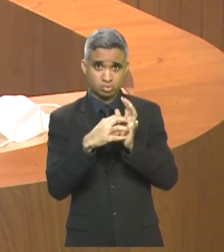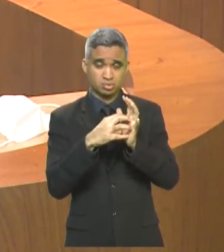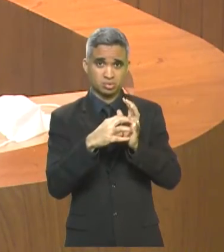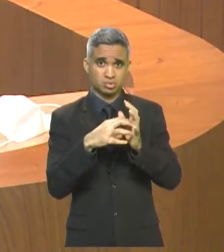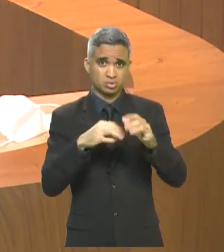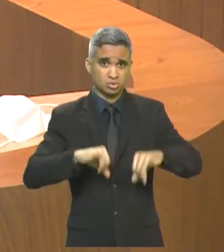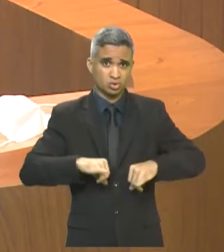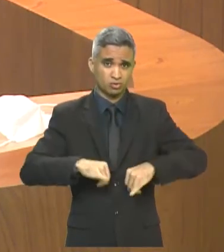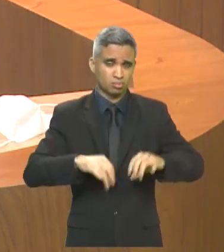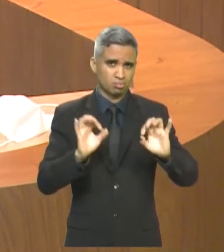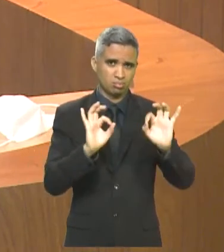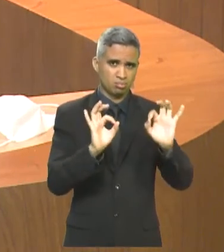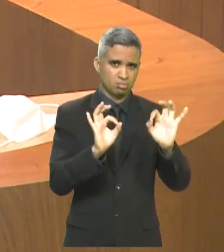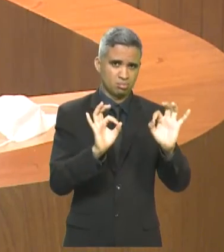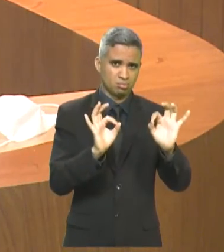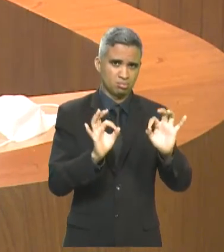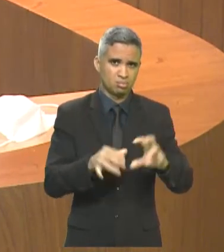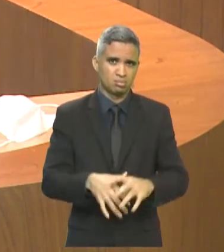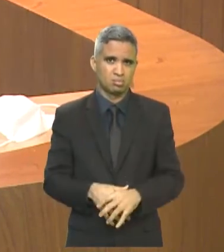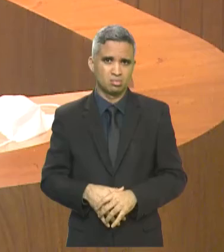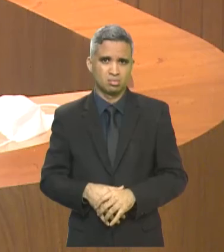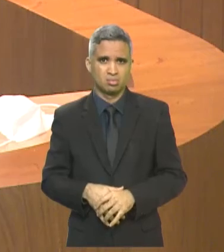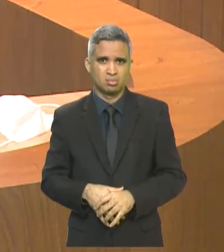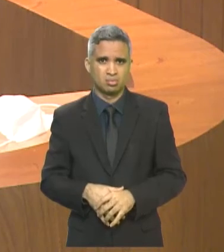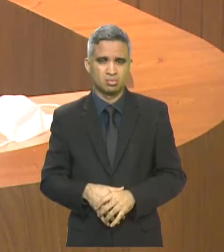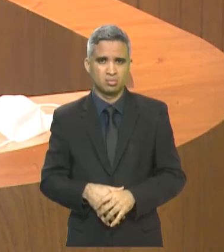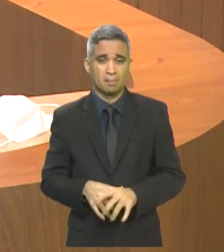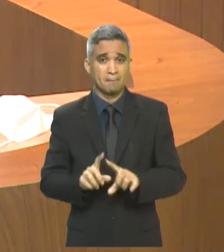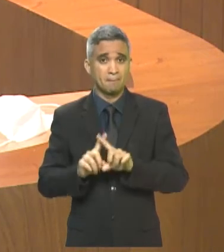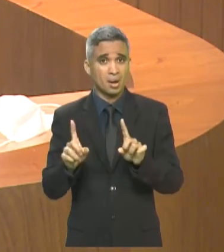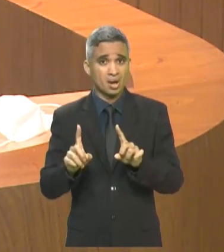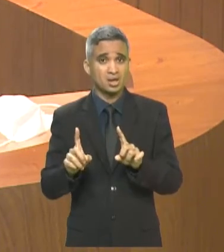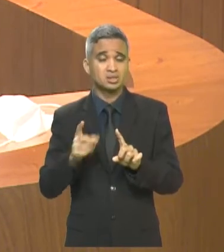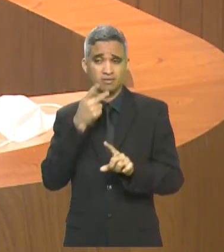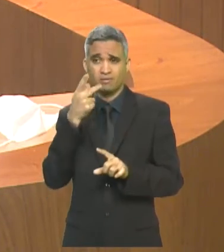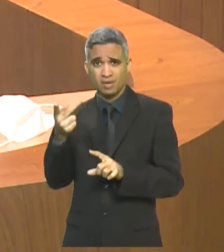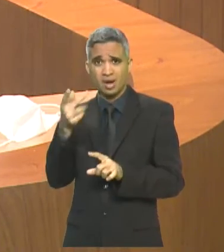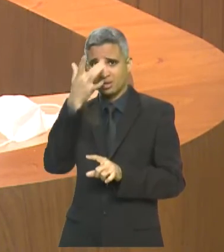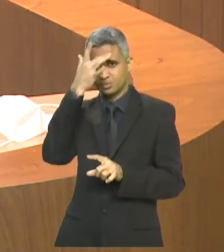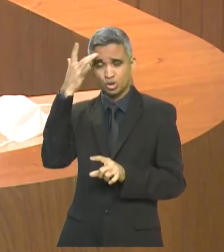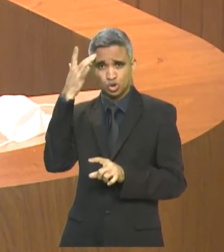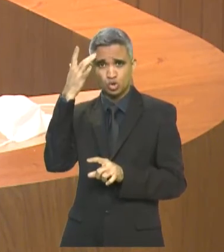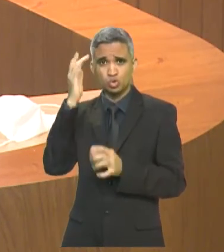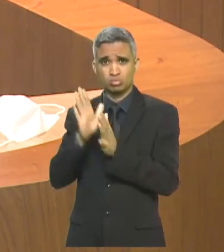parar 10, 15 dias, não vai sentir, mas diga para o trabalhador,